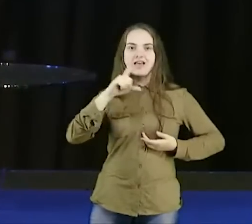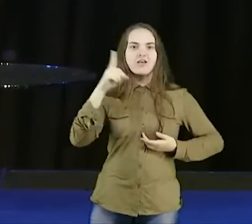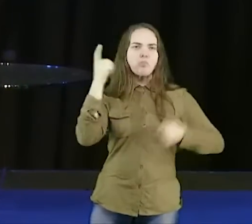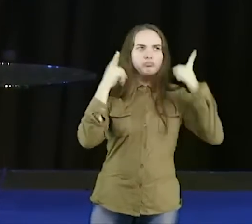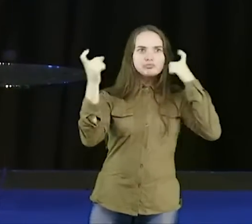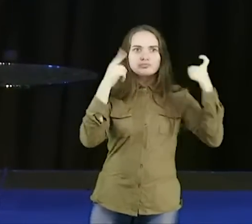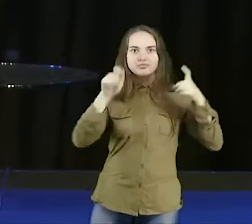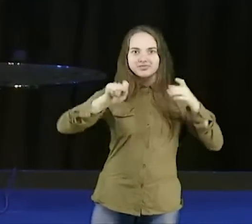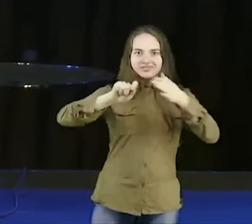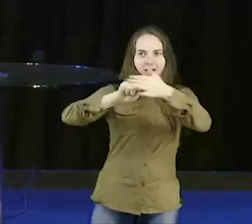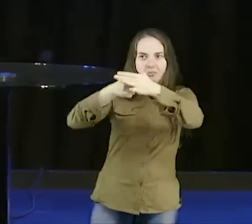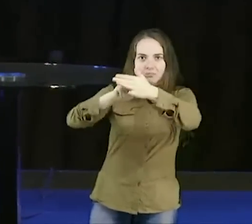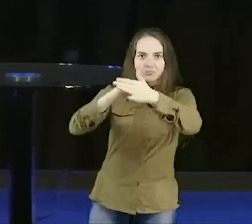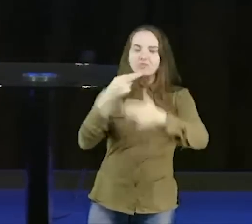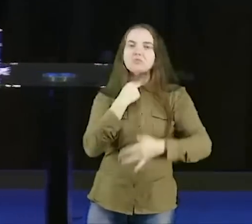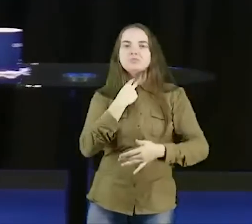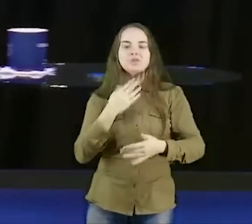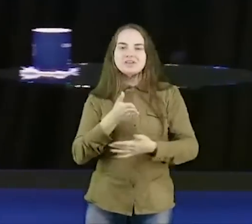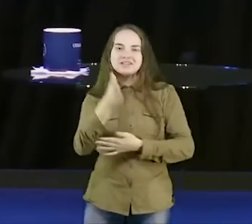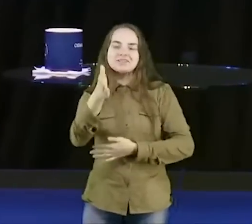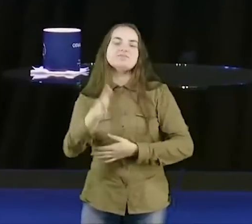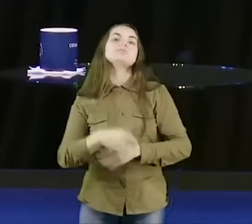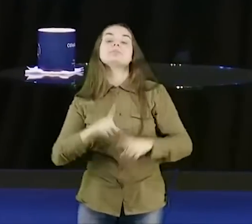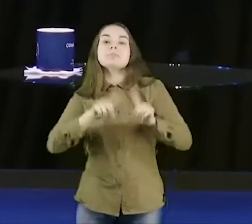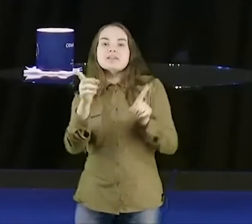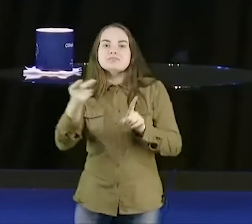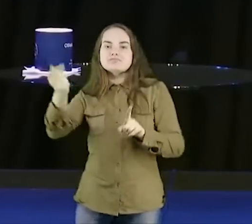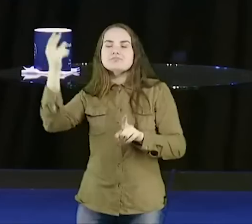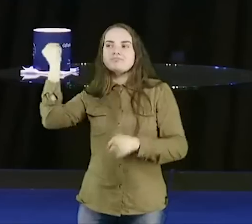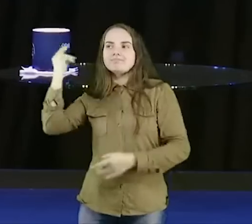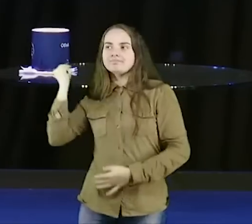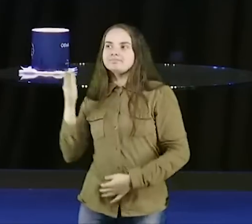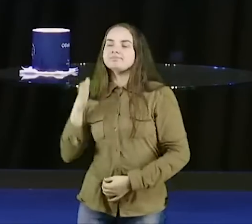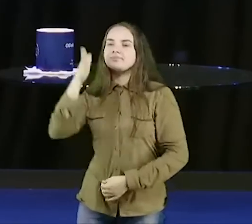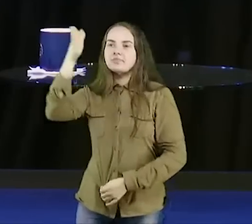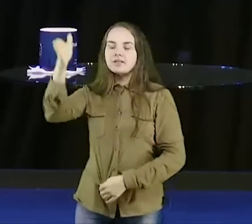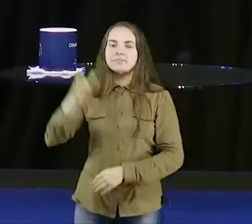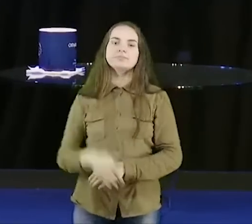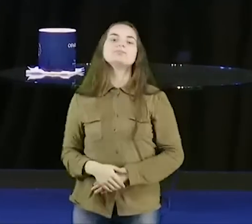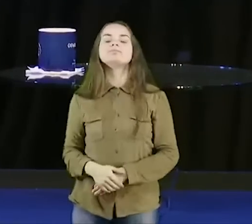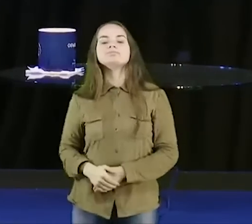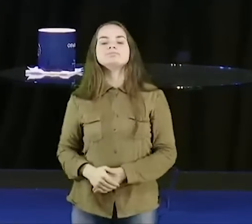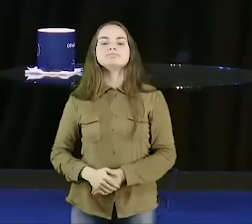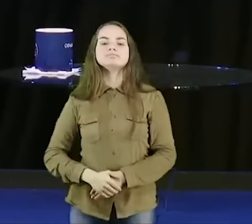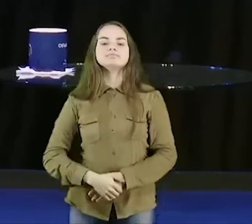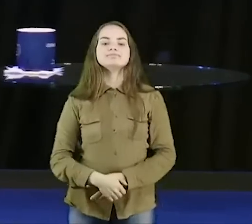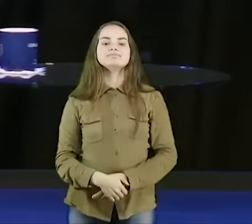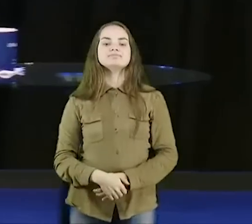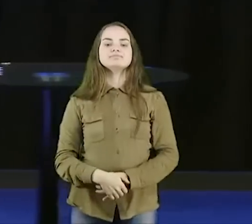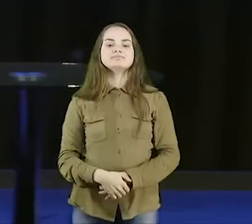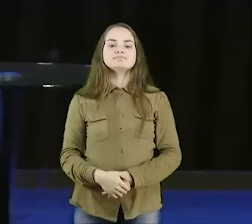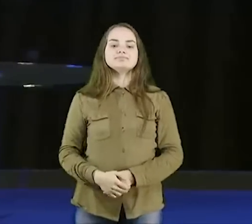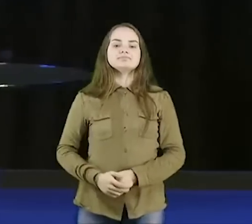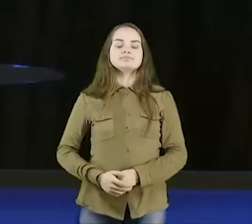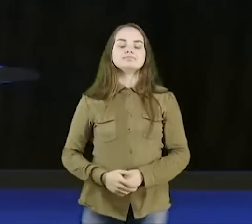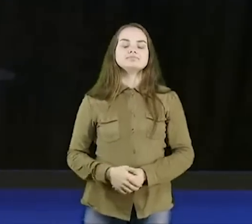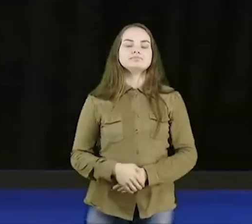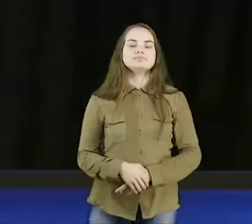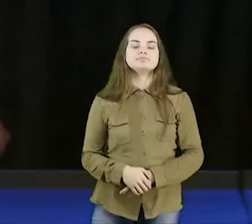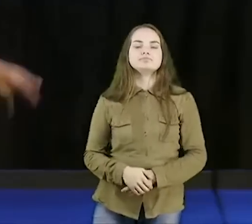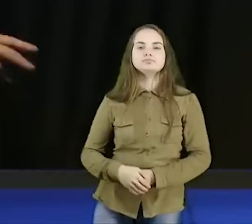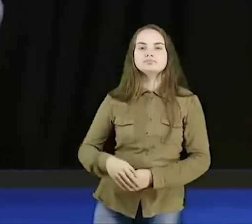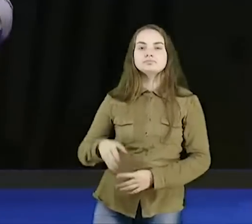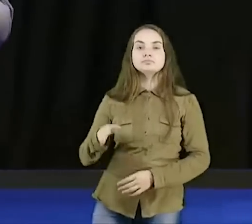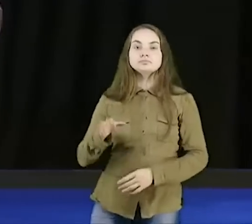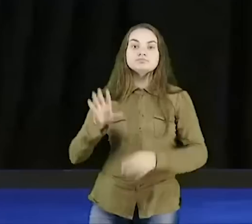você tem que botar, mas naquele tempo, lá na Europa, lá em Estocolmo, pronto, na Suécia, os